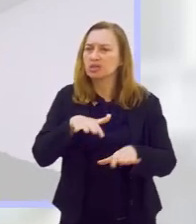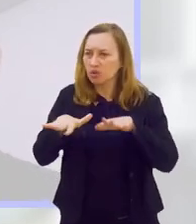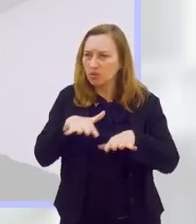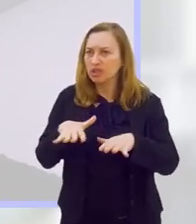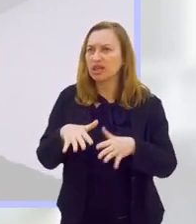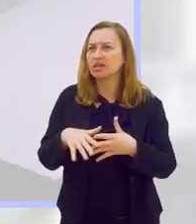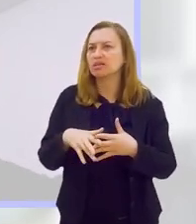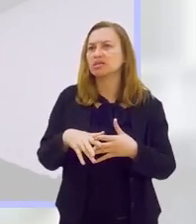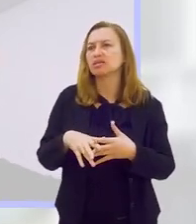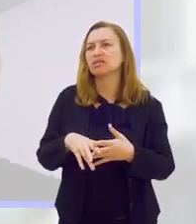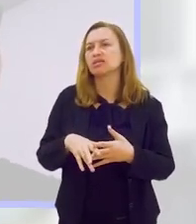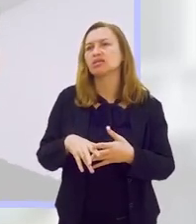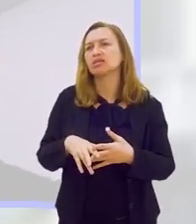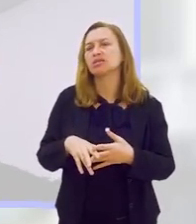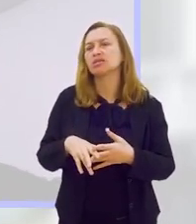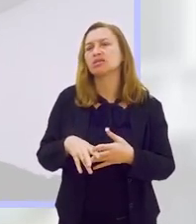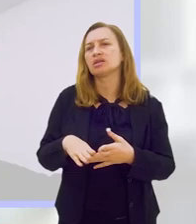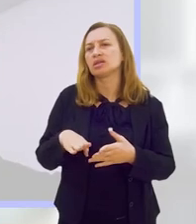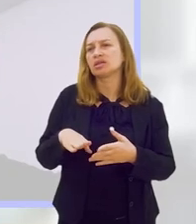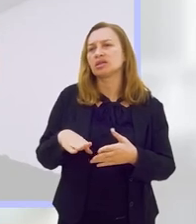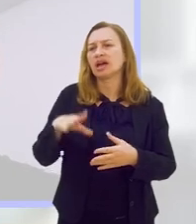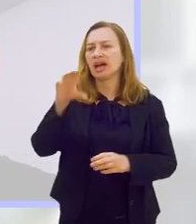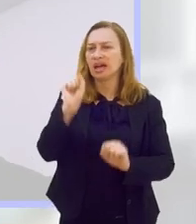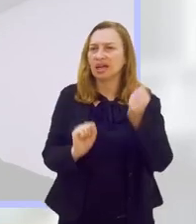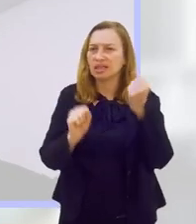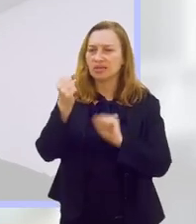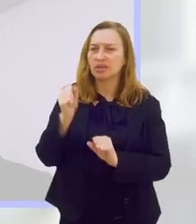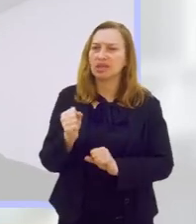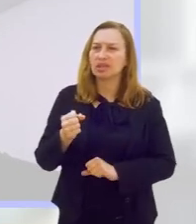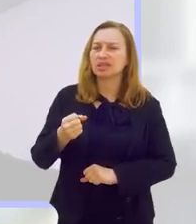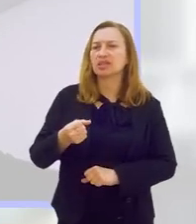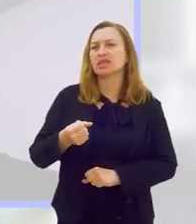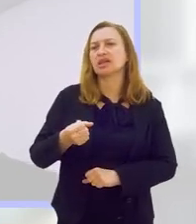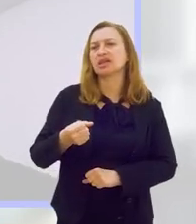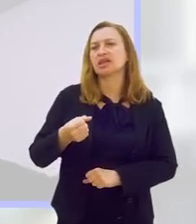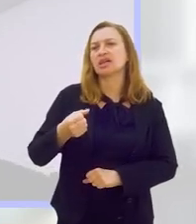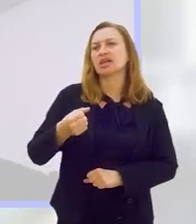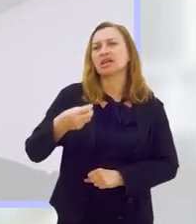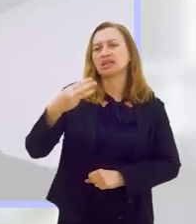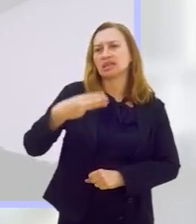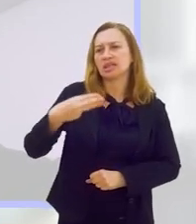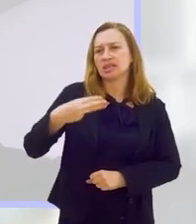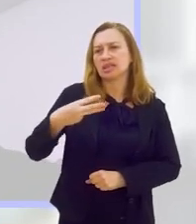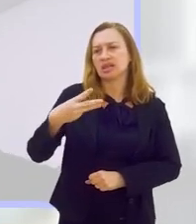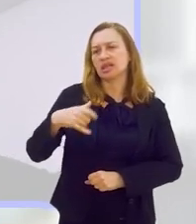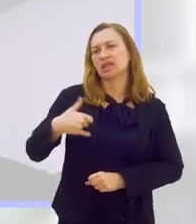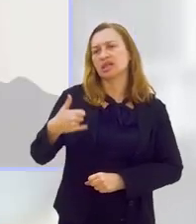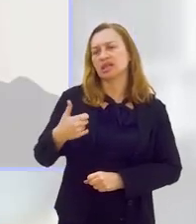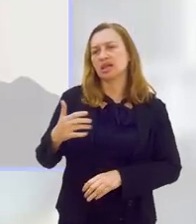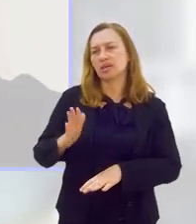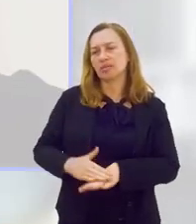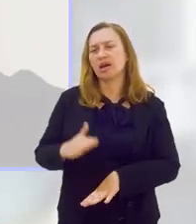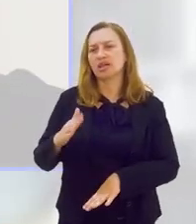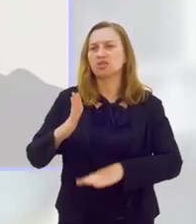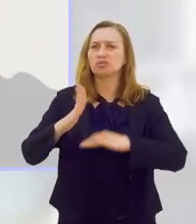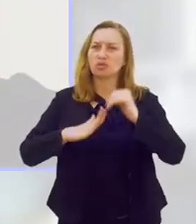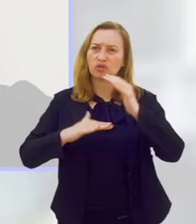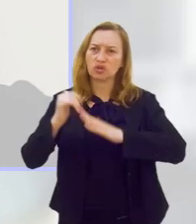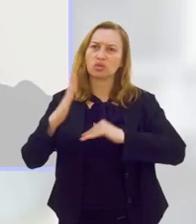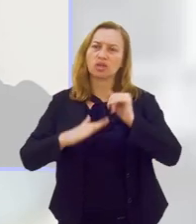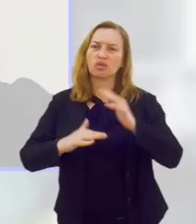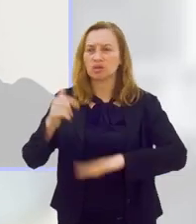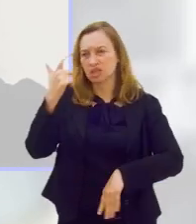a se movimentar. Academia da terceira idade o nome. Isso, eu acho que poderia ser mais